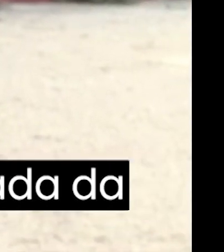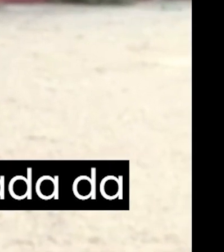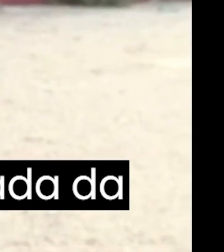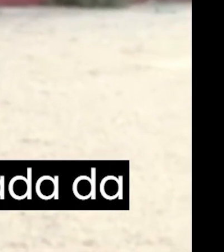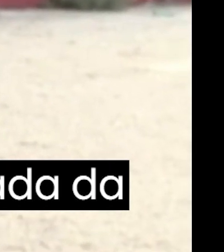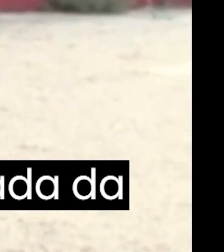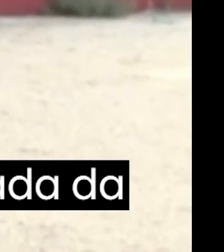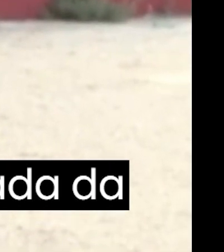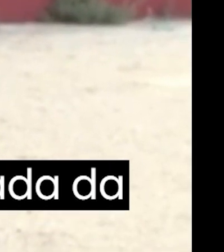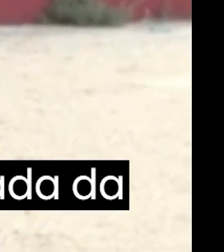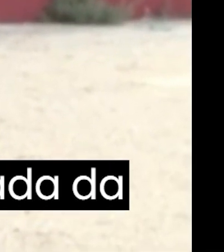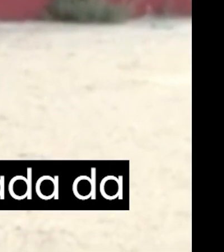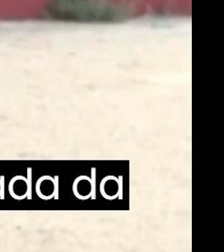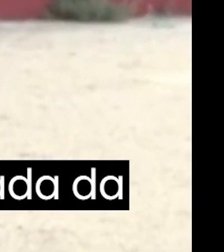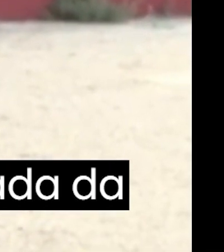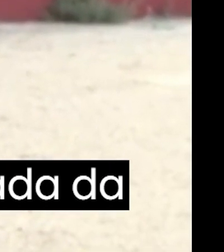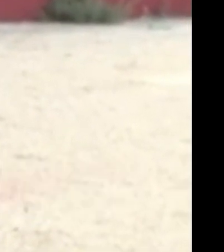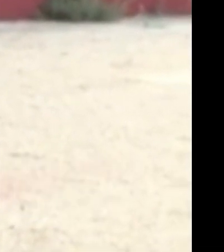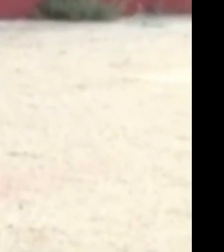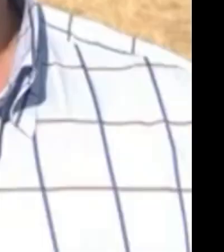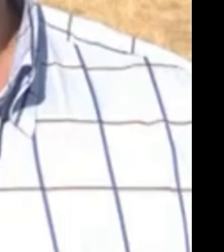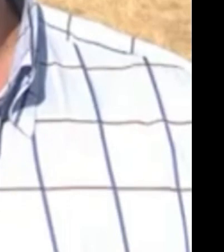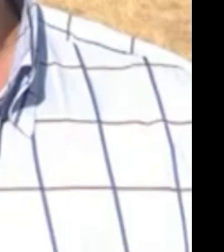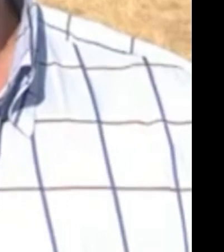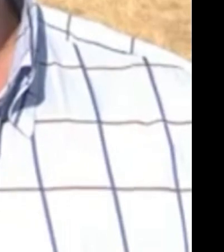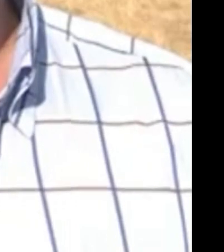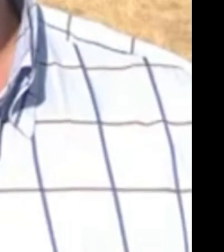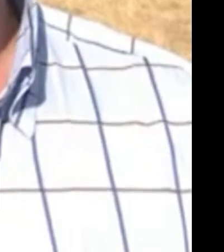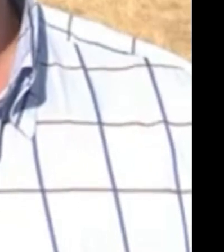estará em barcelona para a última tourada da região